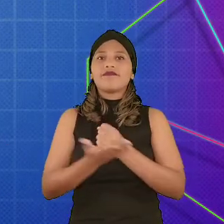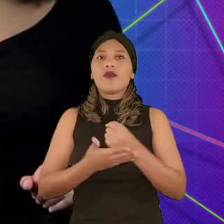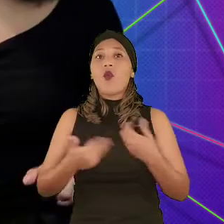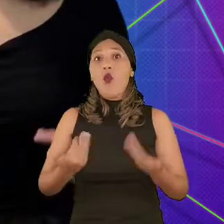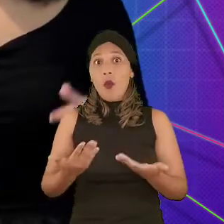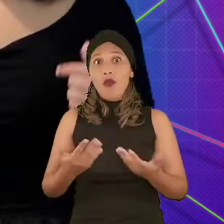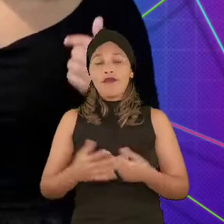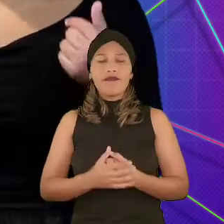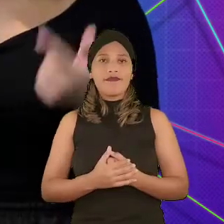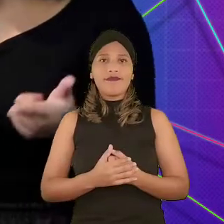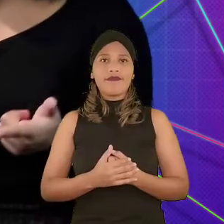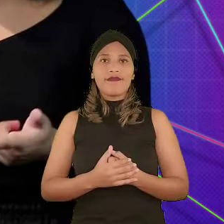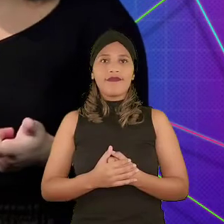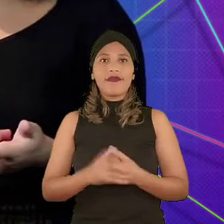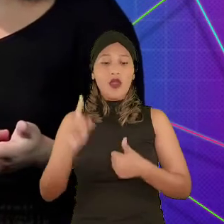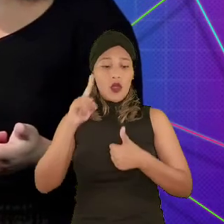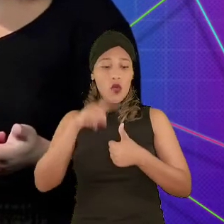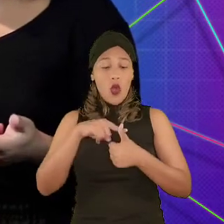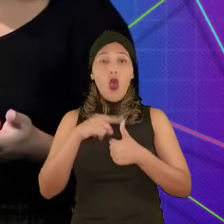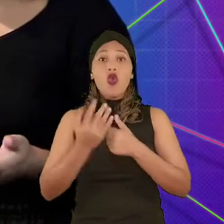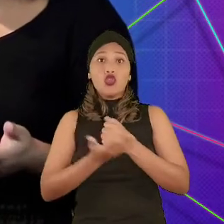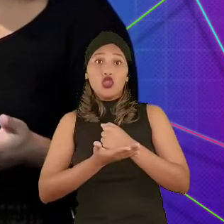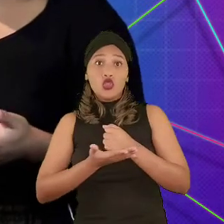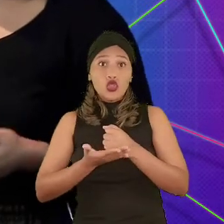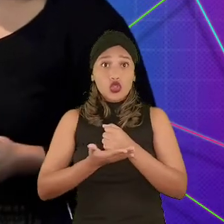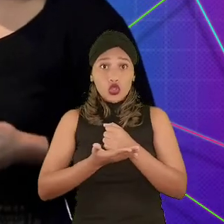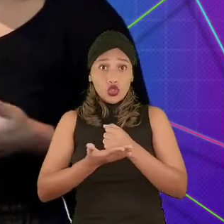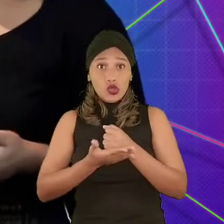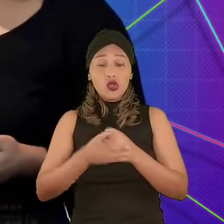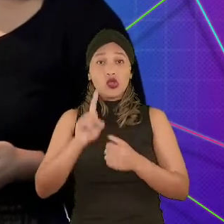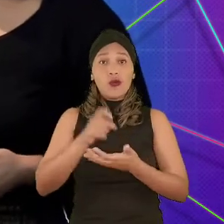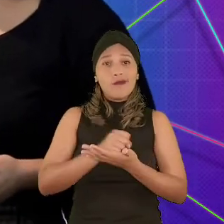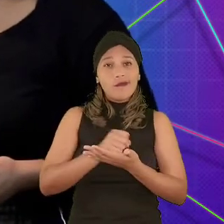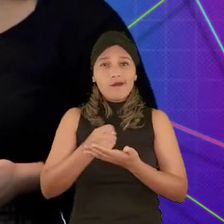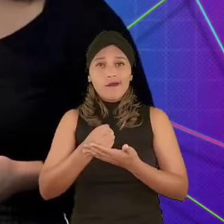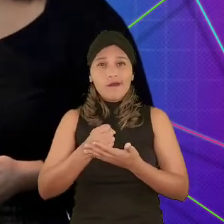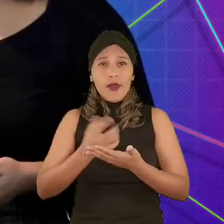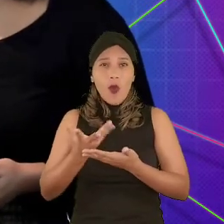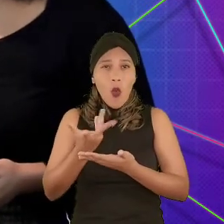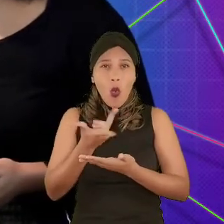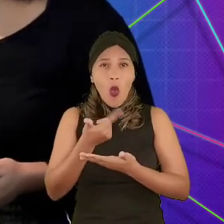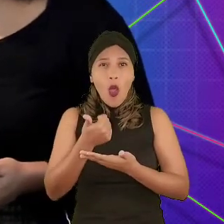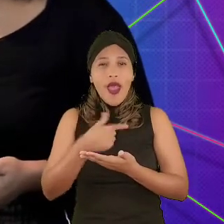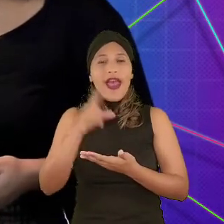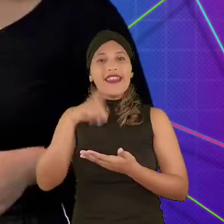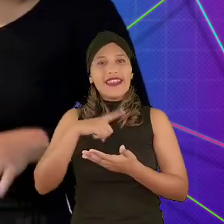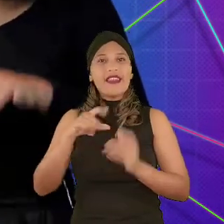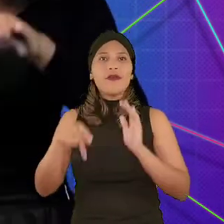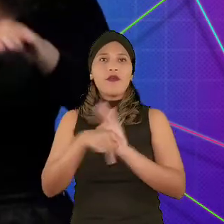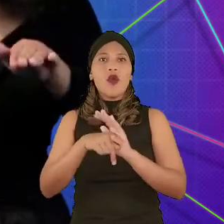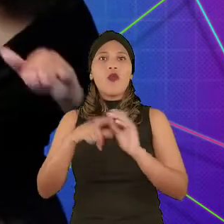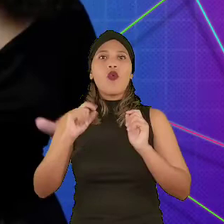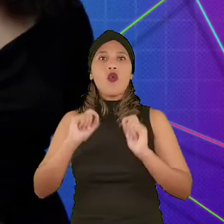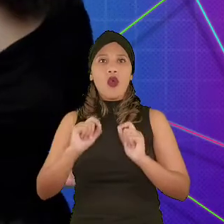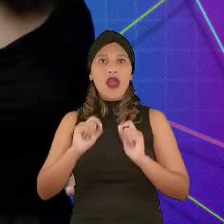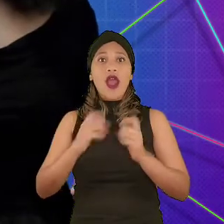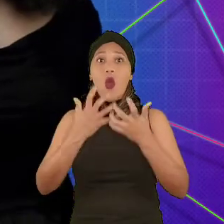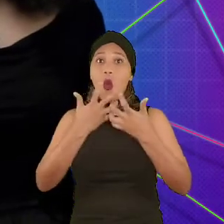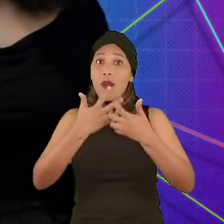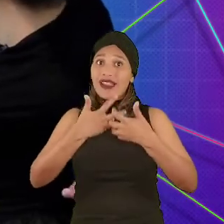fatores. A jogabilidade deve privilegiar a habilidade em relação à sorte. A